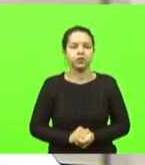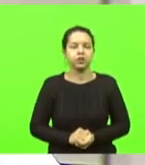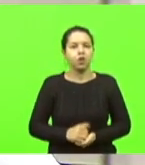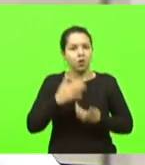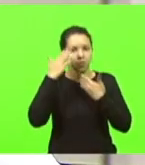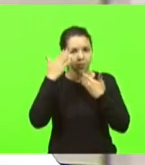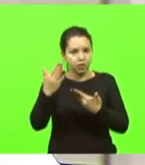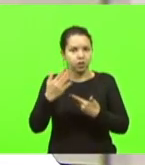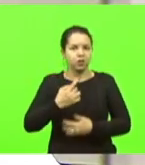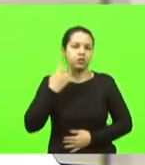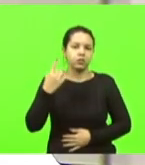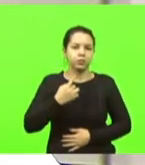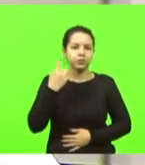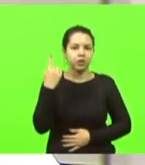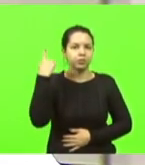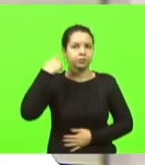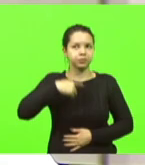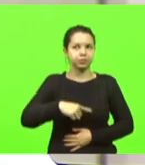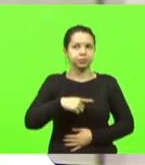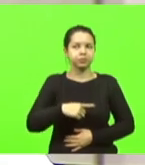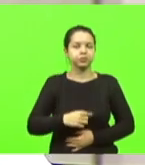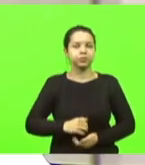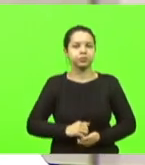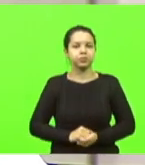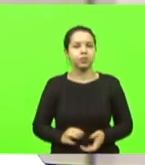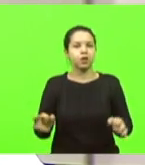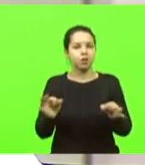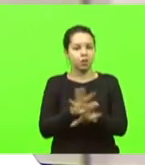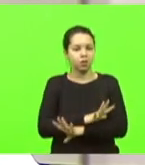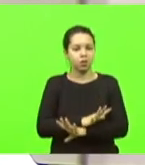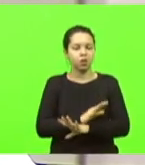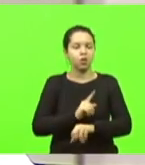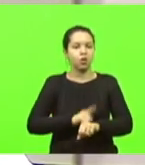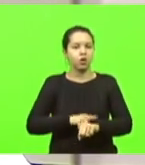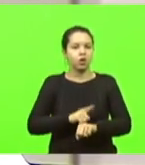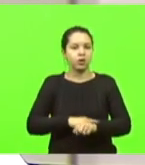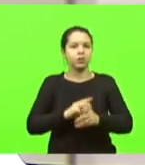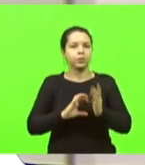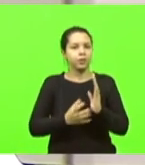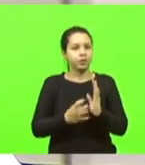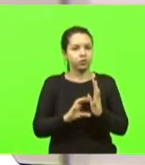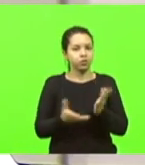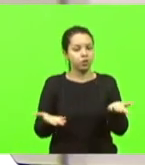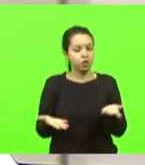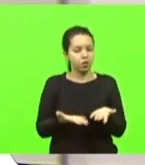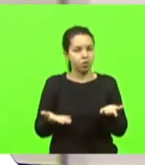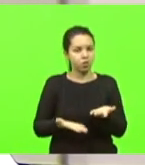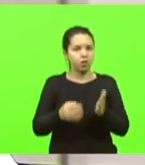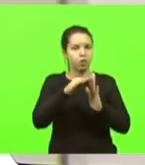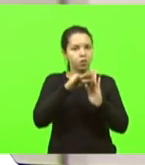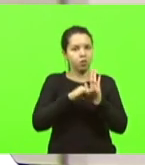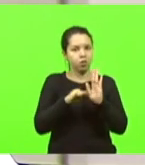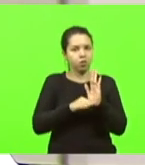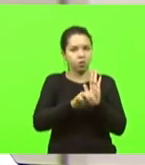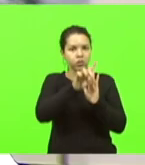deputado Silvio Drevick, finalizando então o horário destinado aos partidos políticos, faremos a ordem do dia.